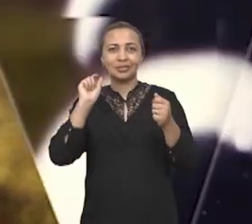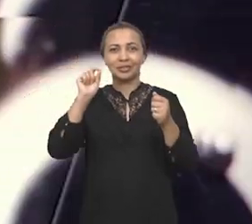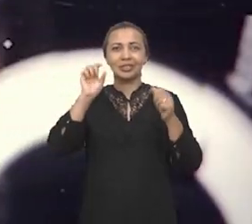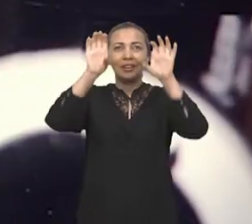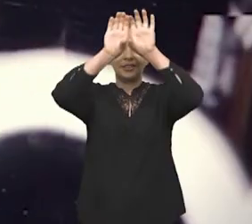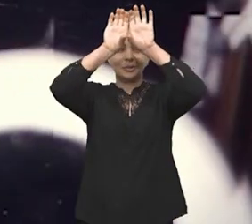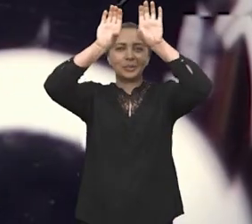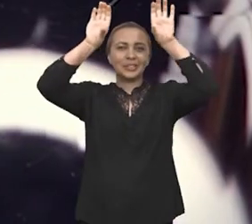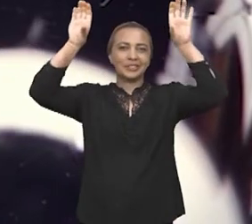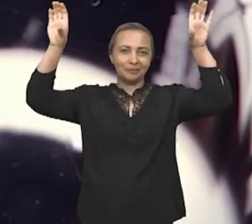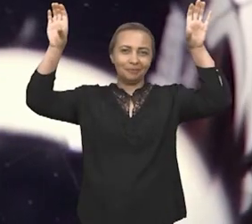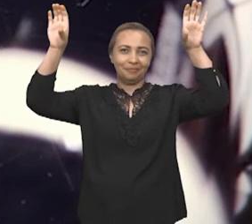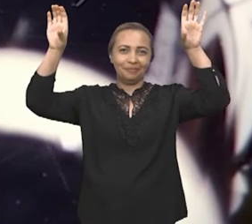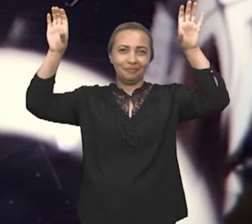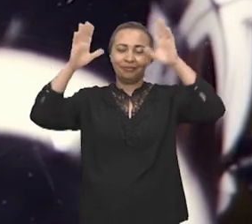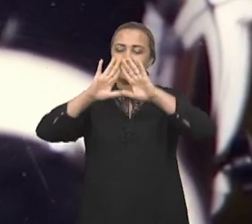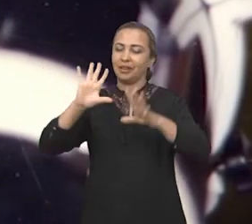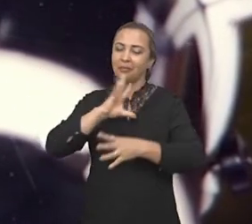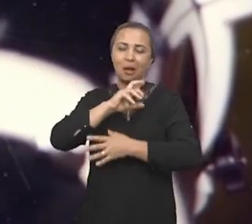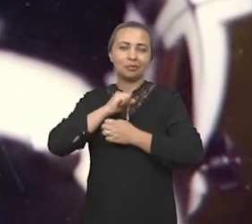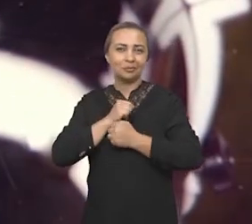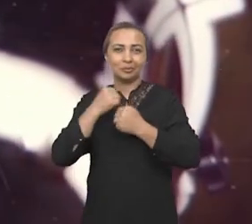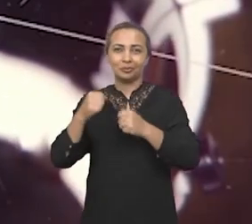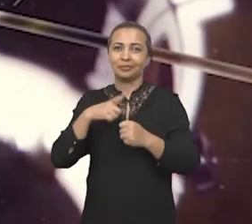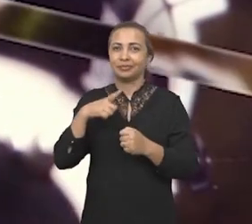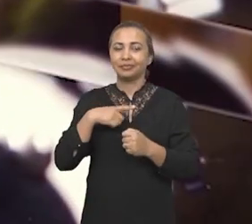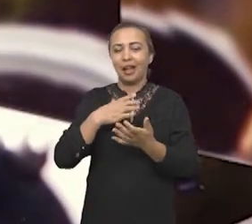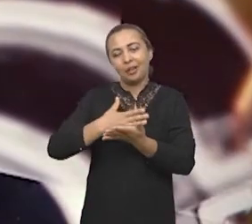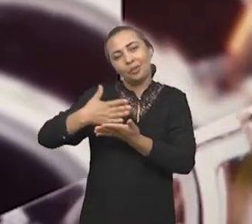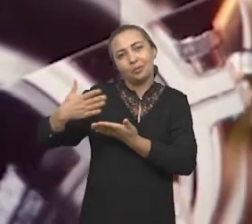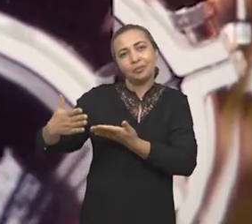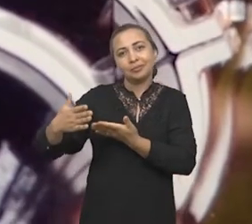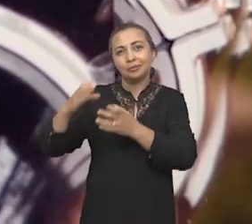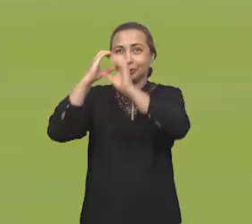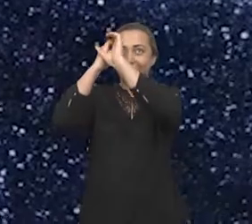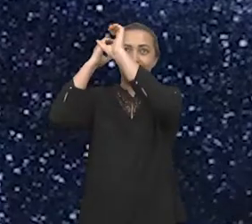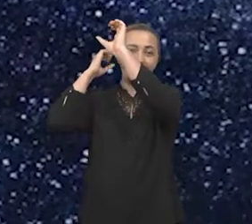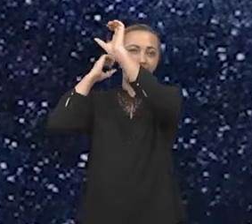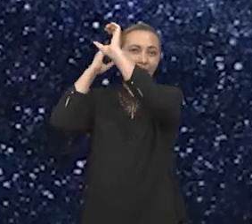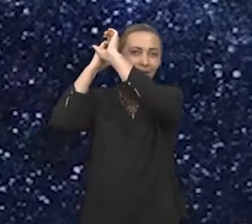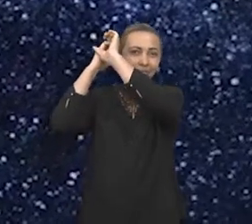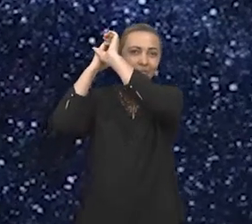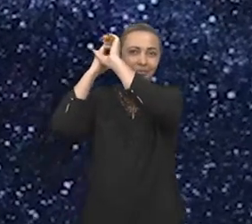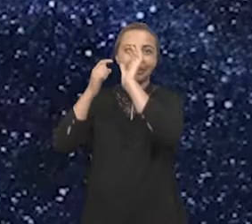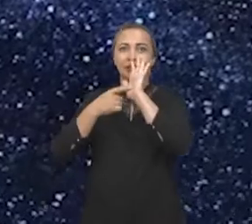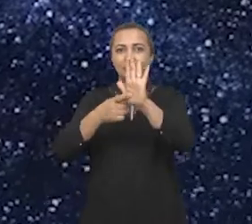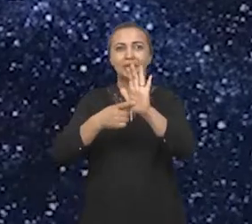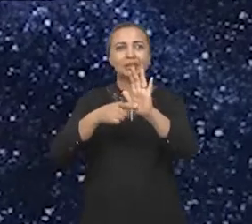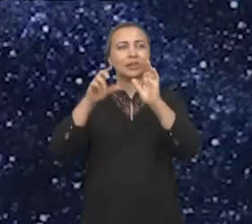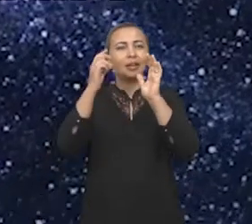estão lá em cima. E esse encantamento pode se dar a partir de um telescópio que mostra uma imagem